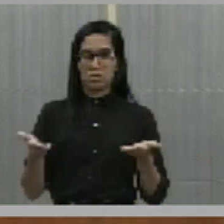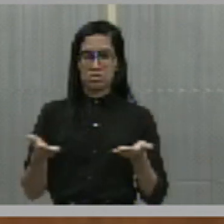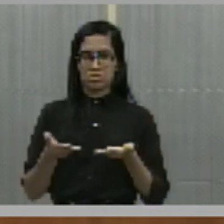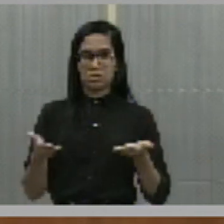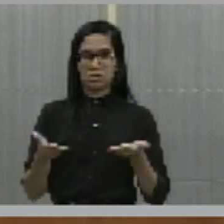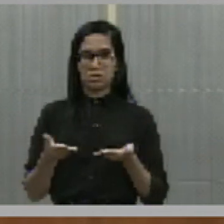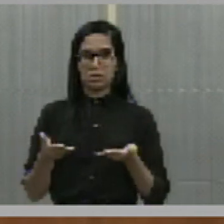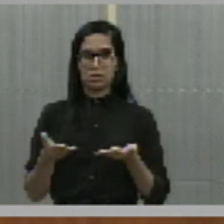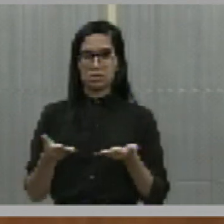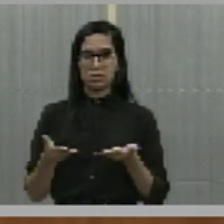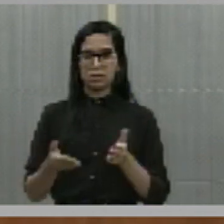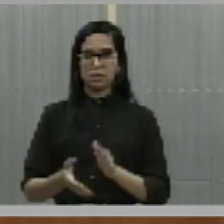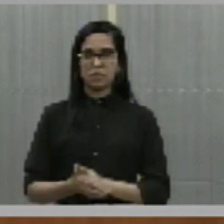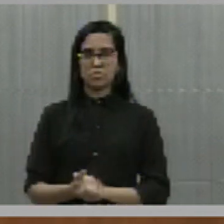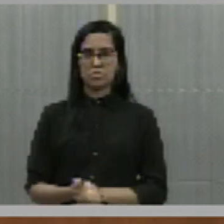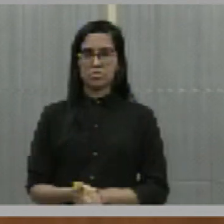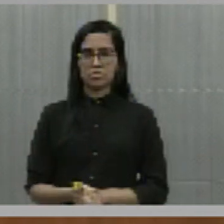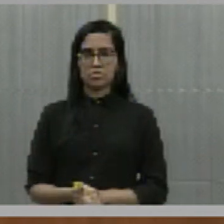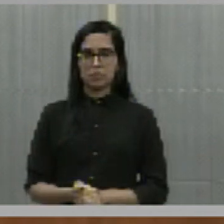fazer uso da palavra,